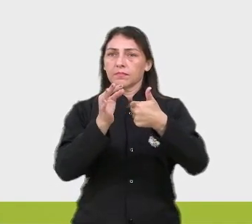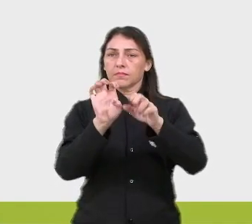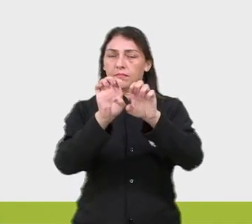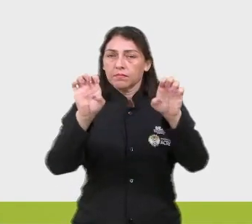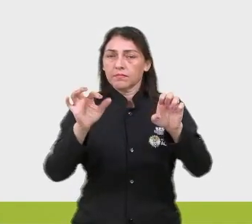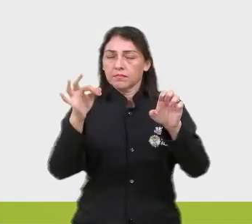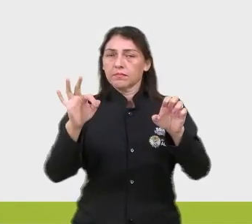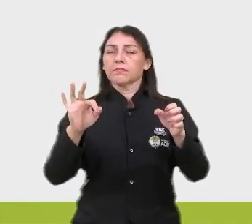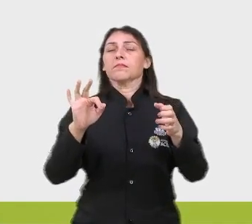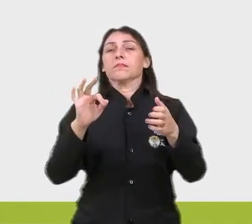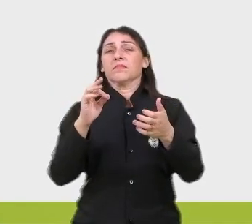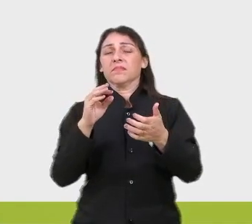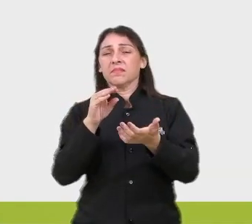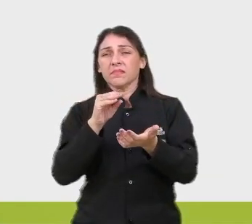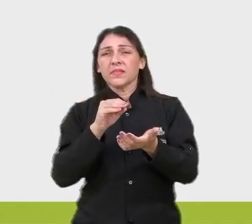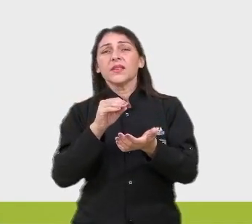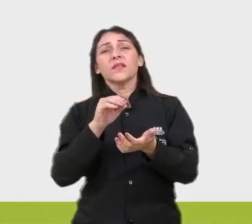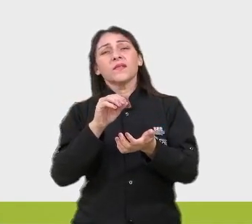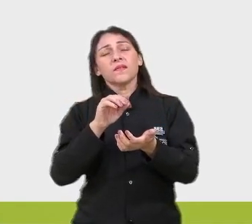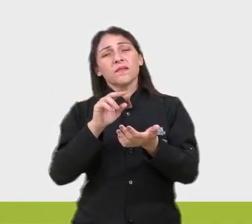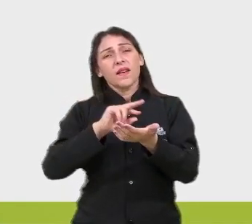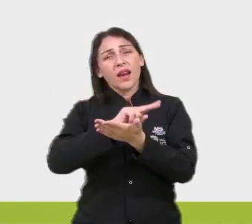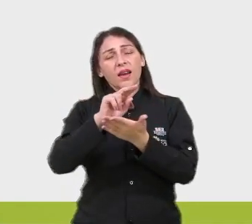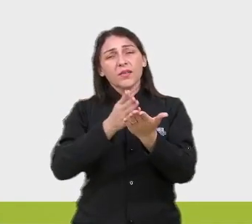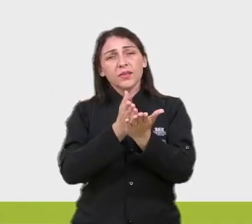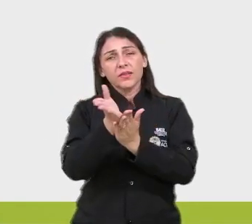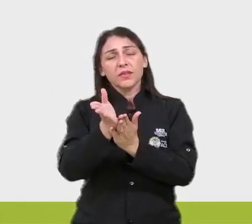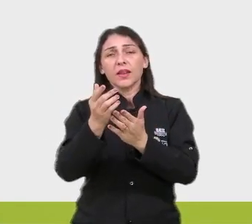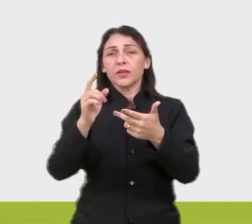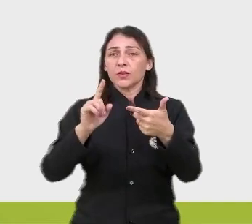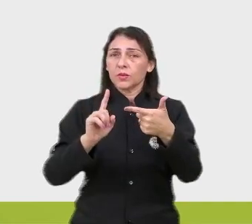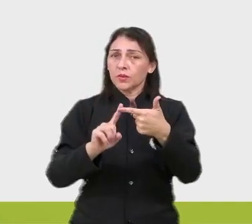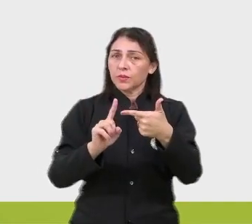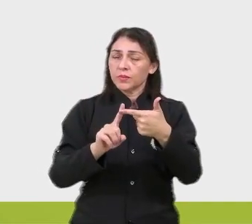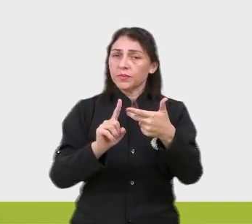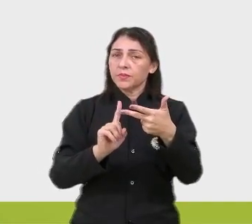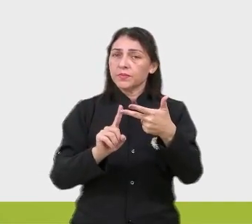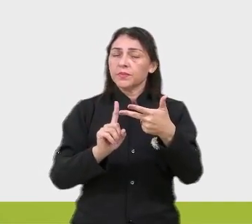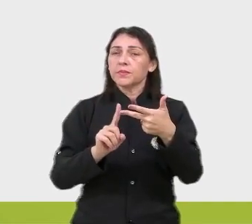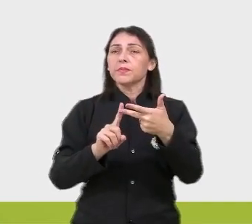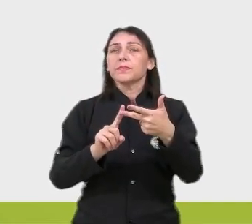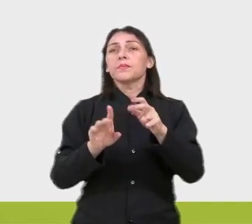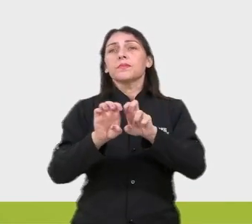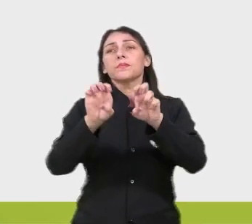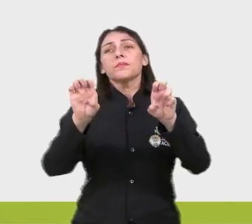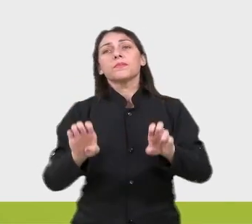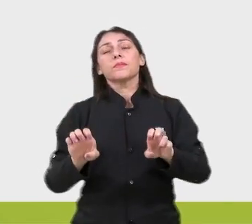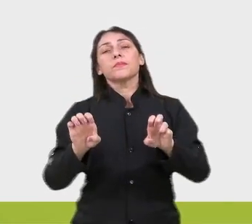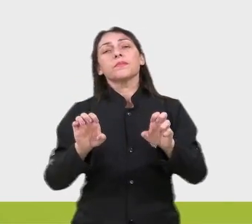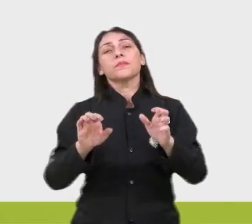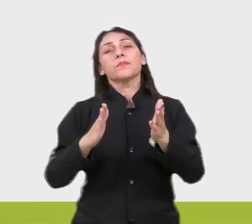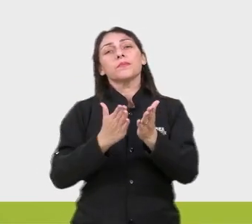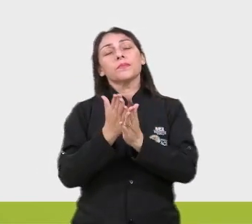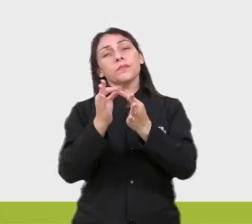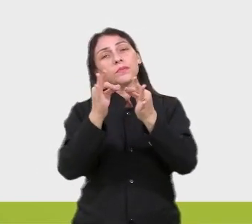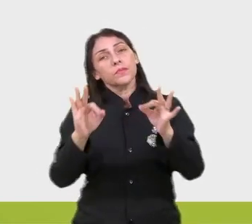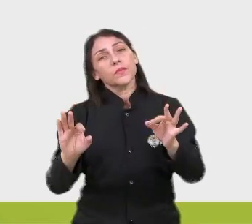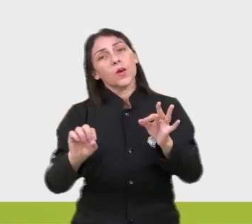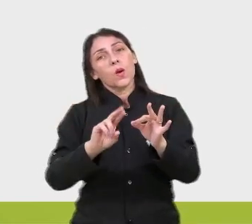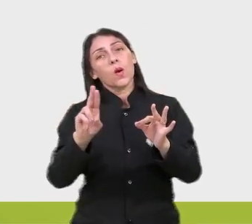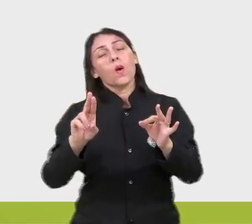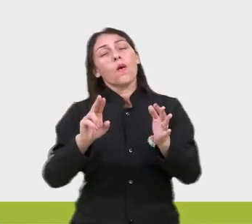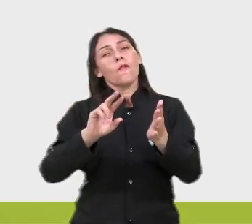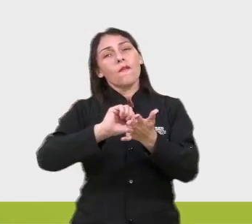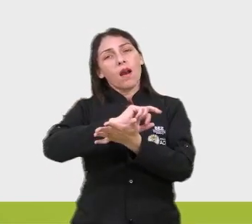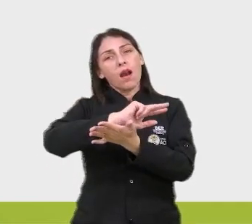deficitária com muitos desvios. A dois, estrutura sintática deficitária ou muitos